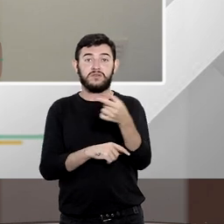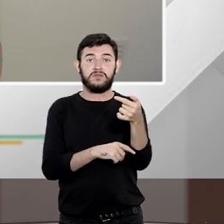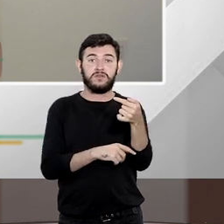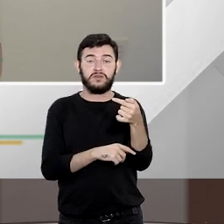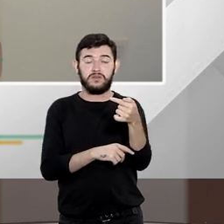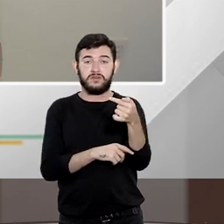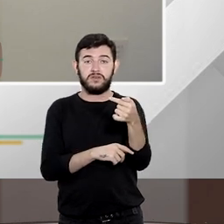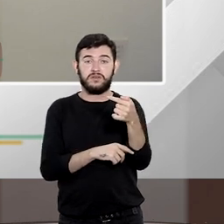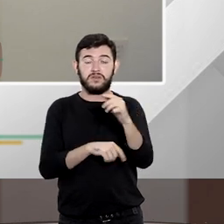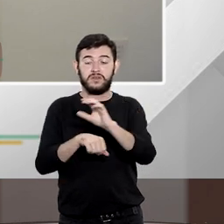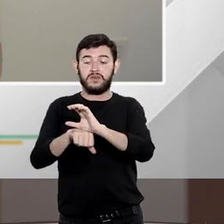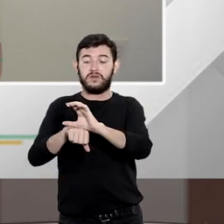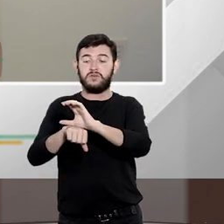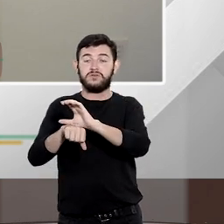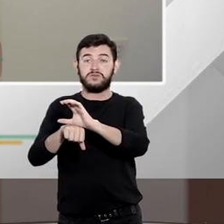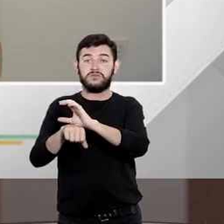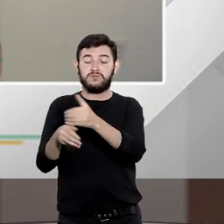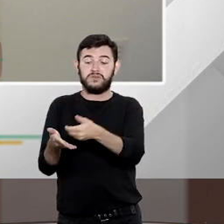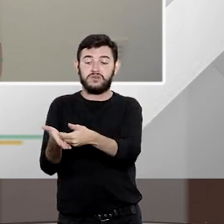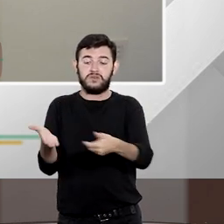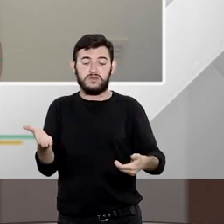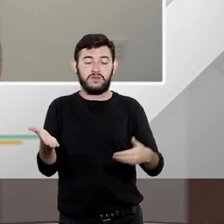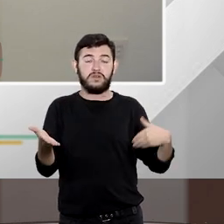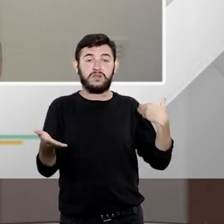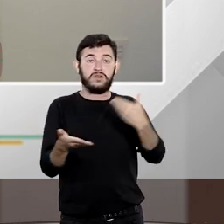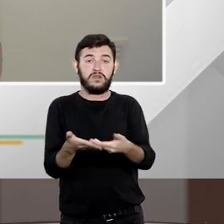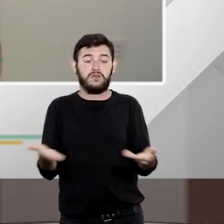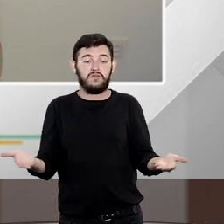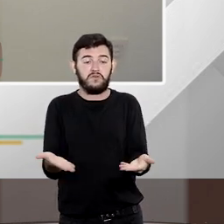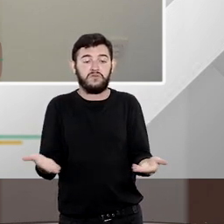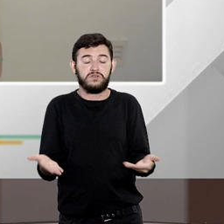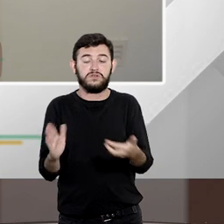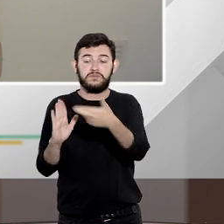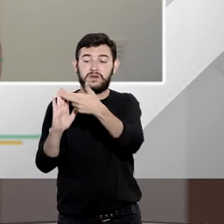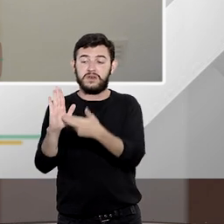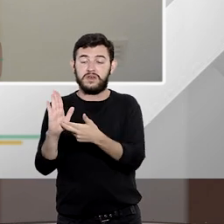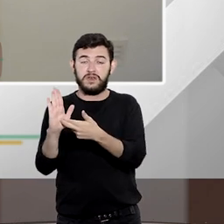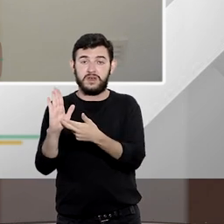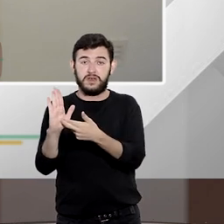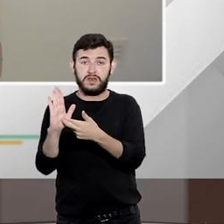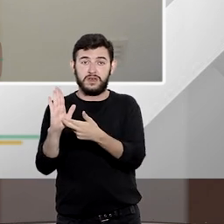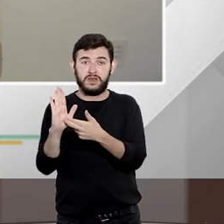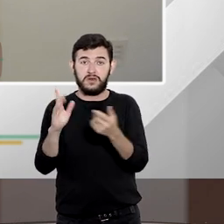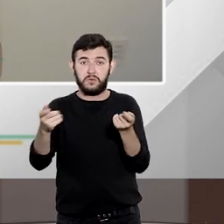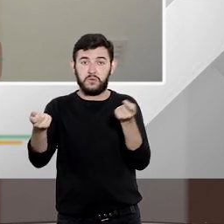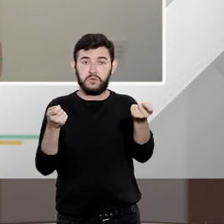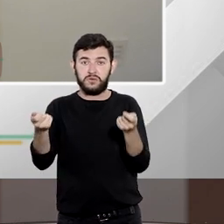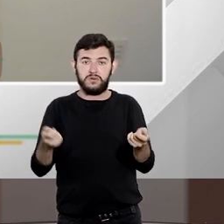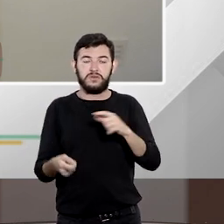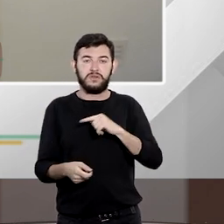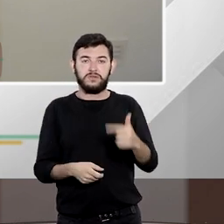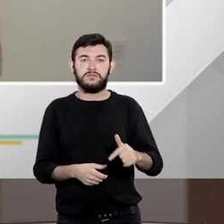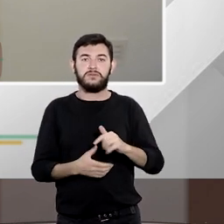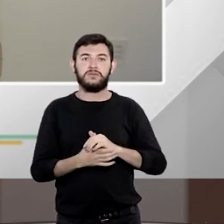Constituição mas que até hoje a gente não tem uma norma regulamentadora específica sobre o direito de greve